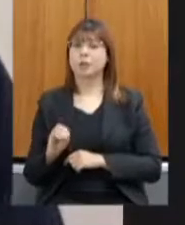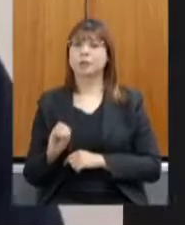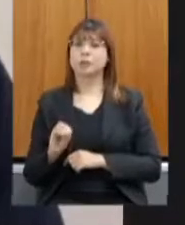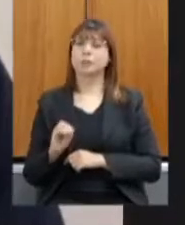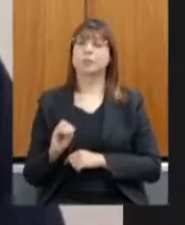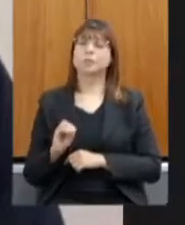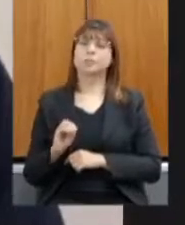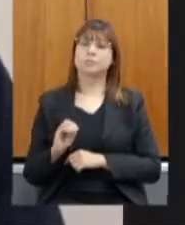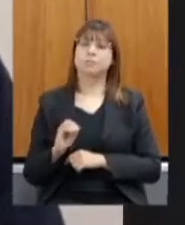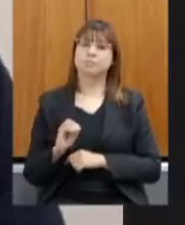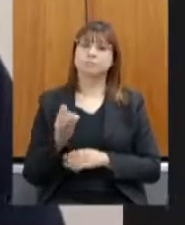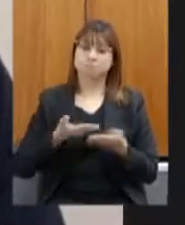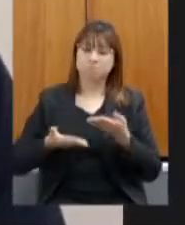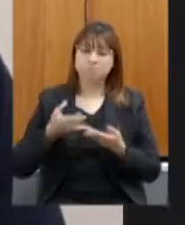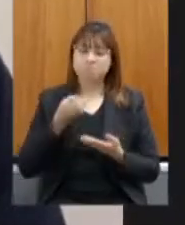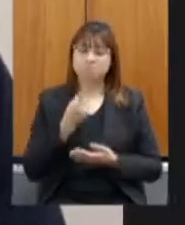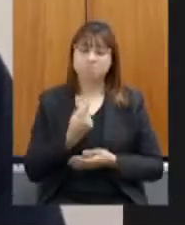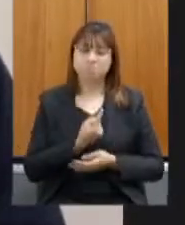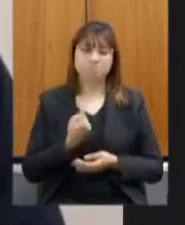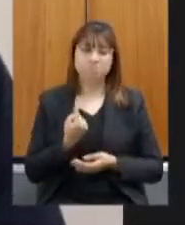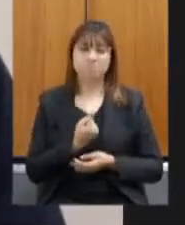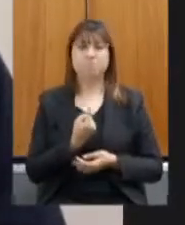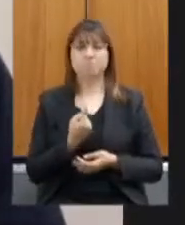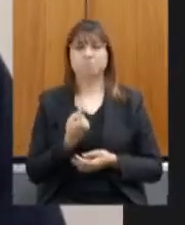requisitou várias